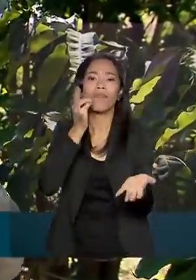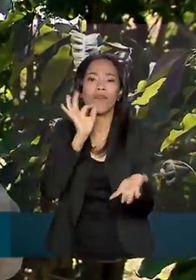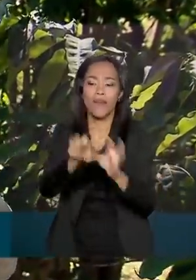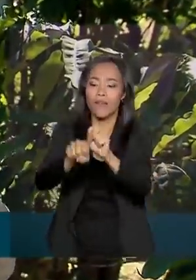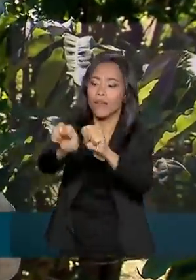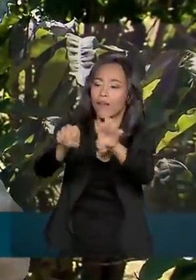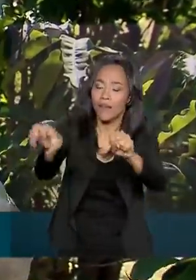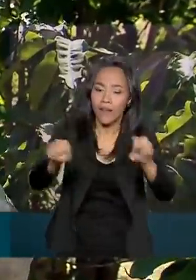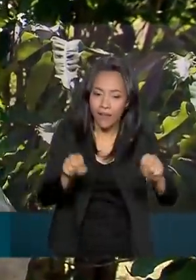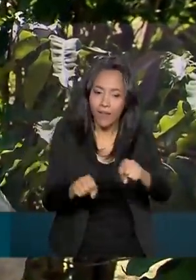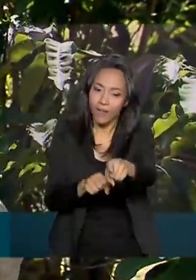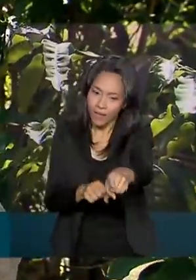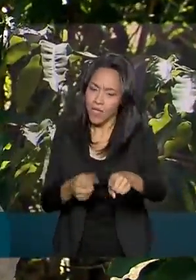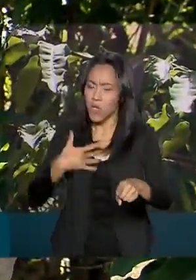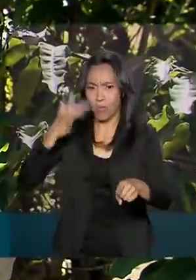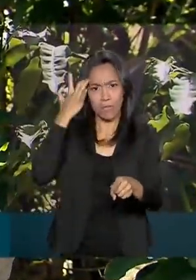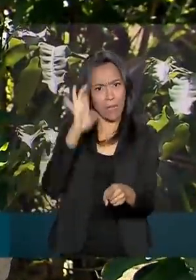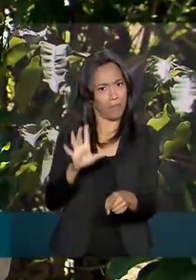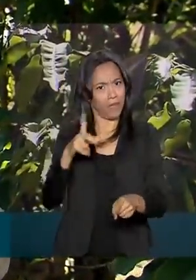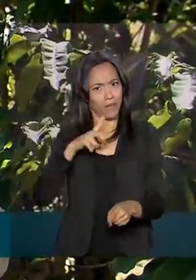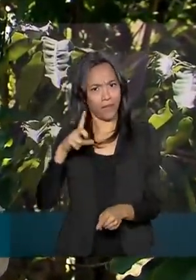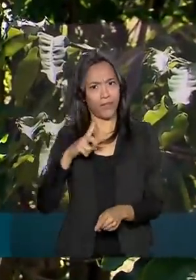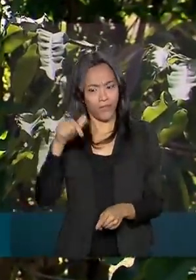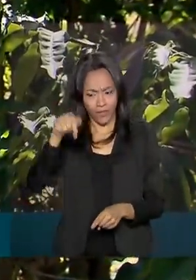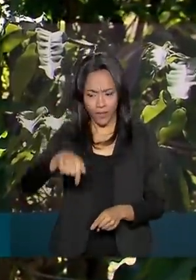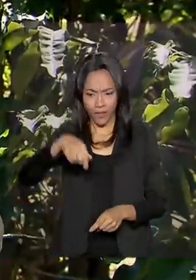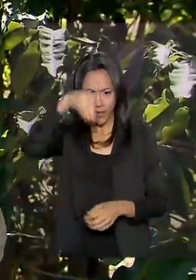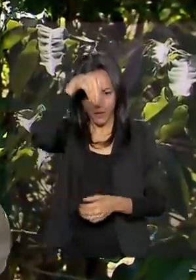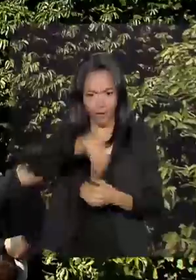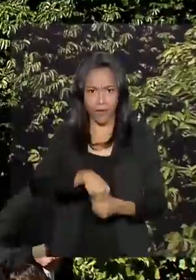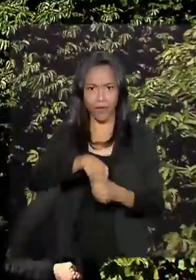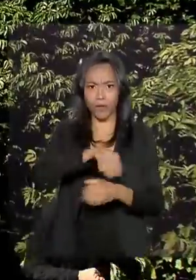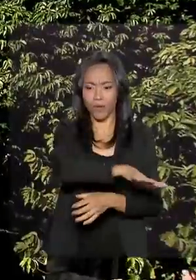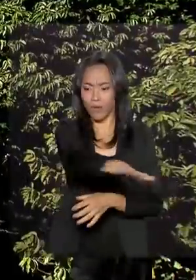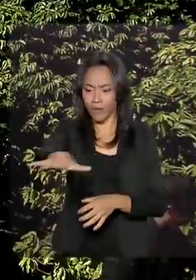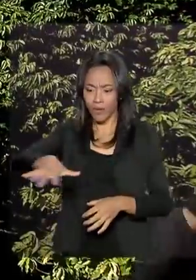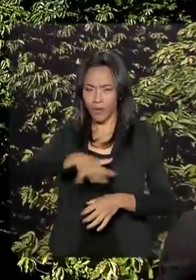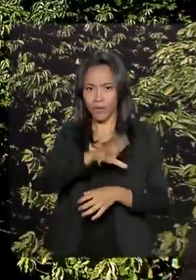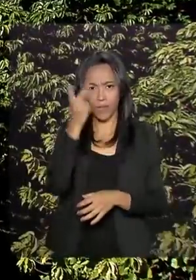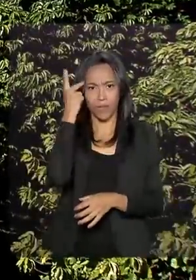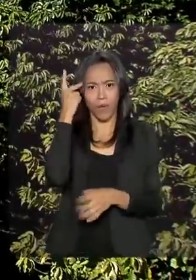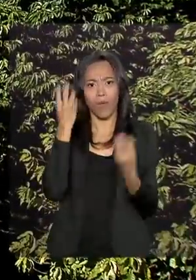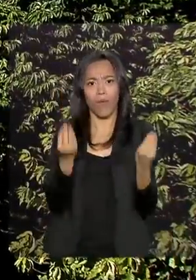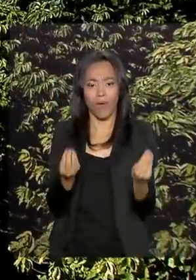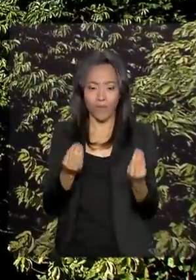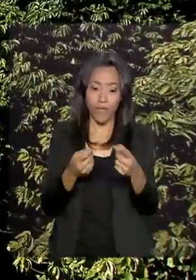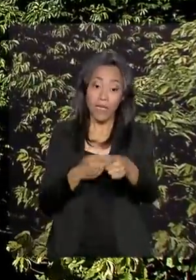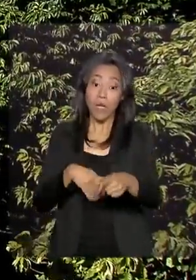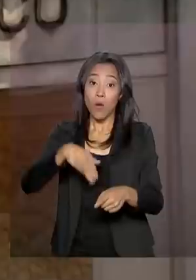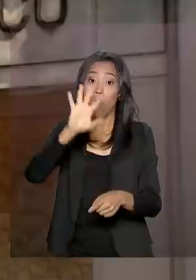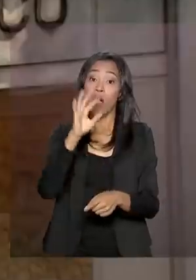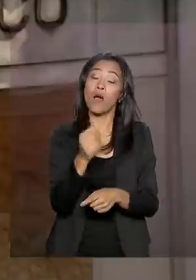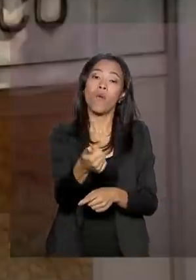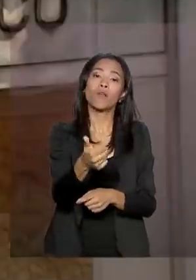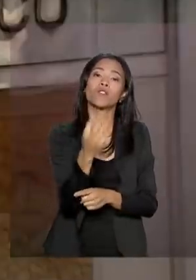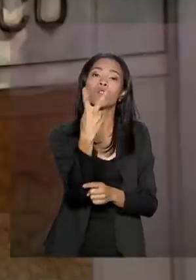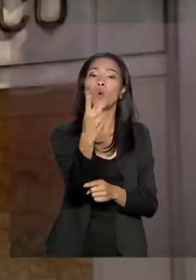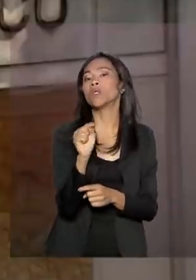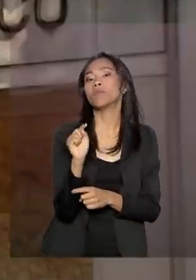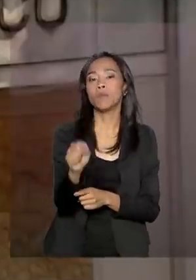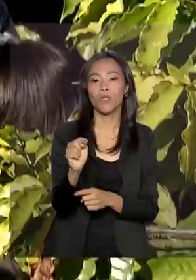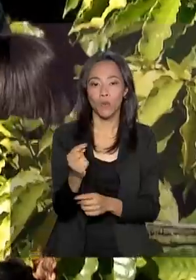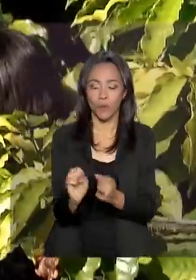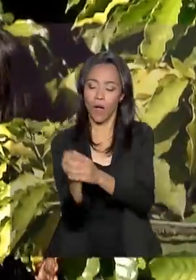essa proposta. Eu não sabia que tinha o cafezal no meio da cidade. O cafezal tem quase 2 mil pés e fica no Instituto